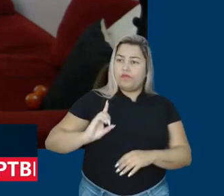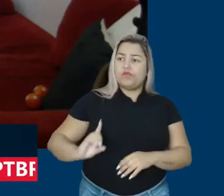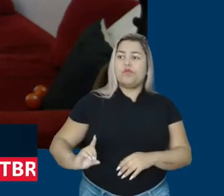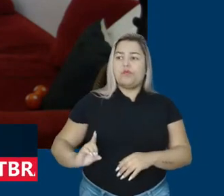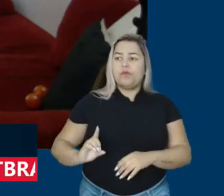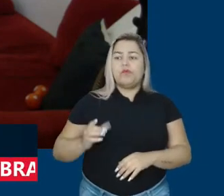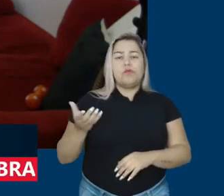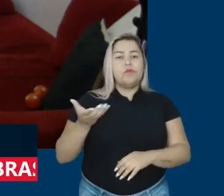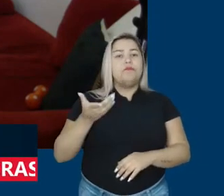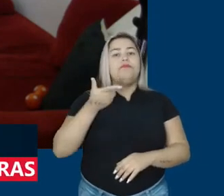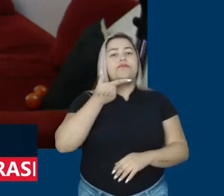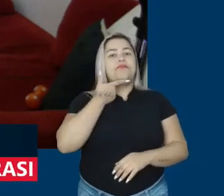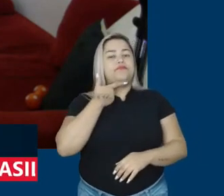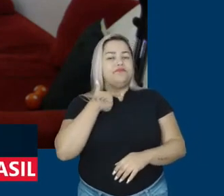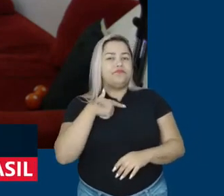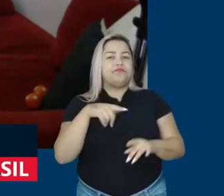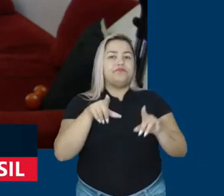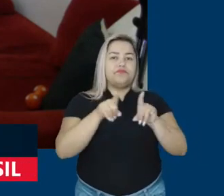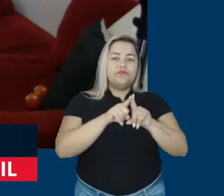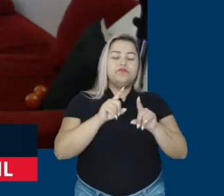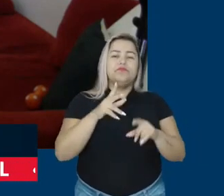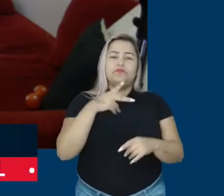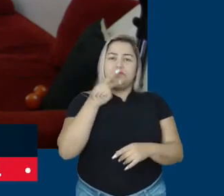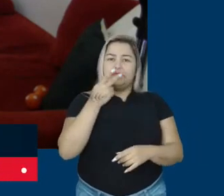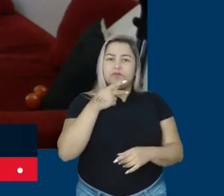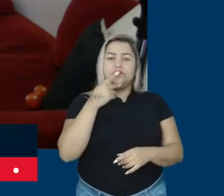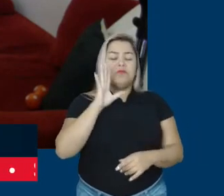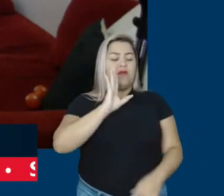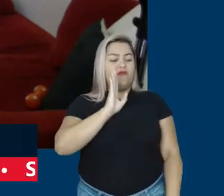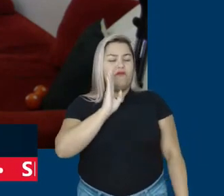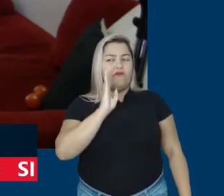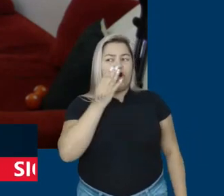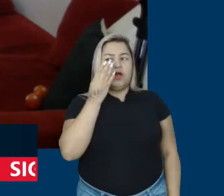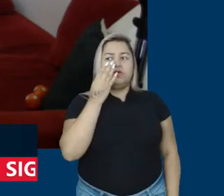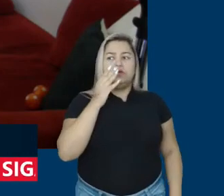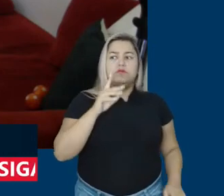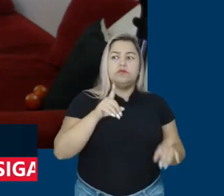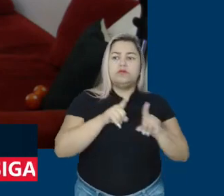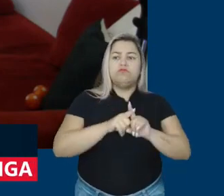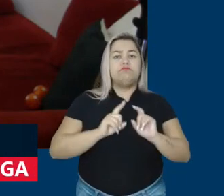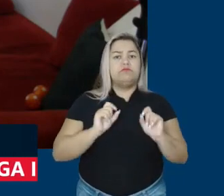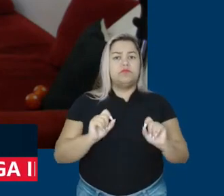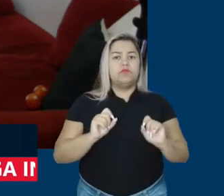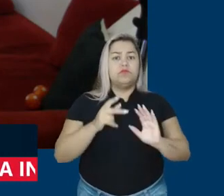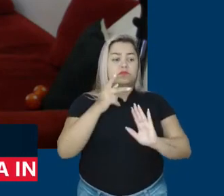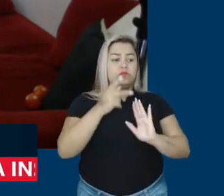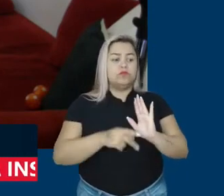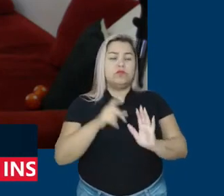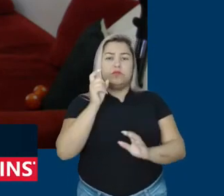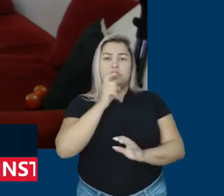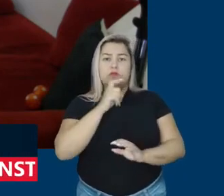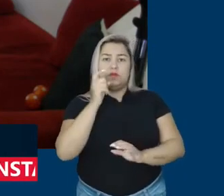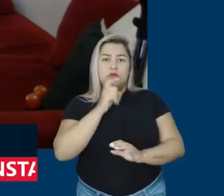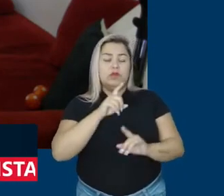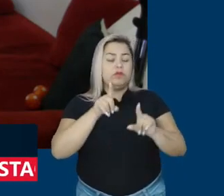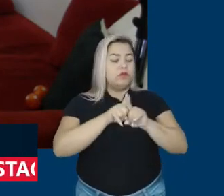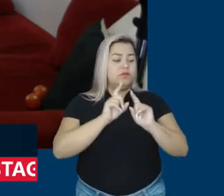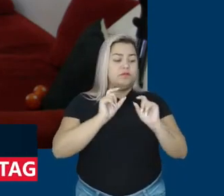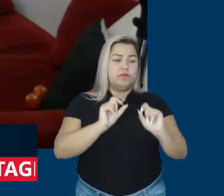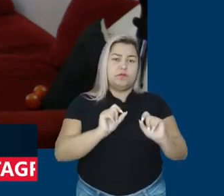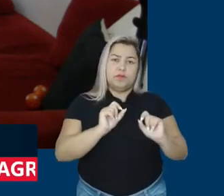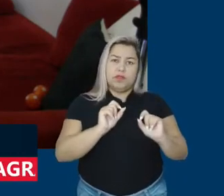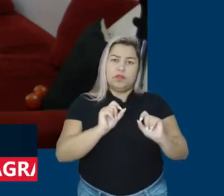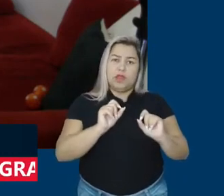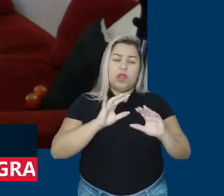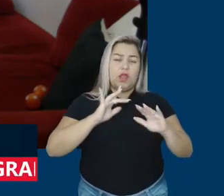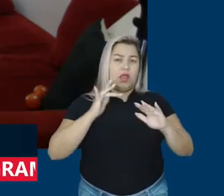querendo impor uma narrativa falsa de que o projeto das fake news é uma tentativa de censura às redes,